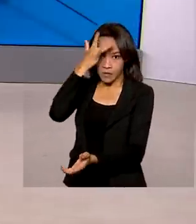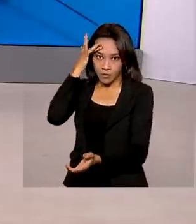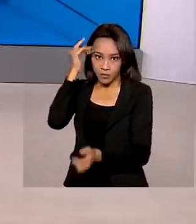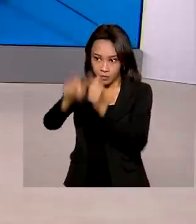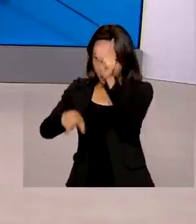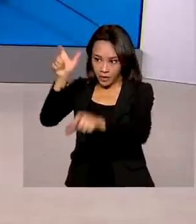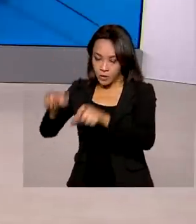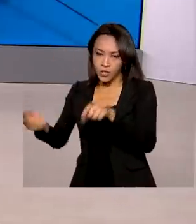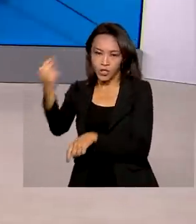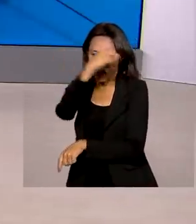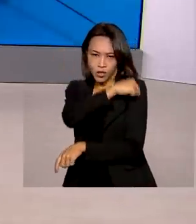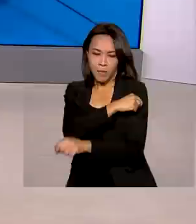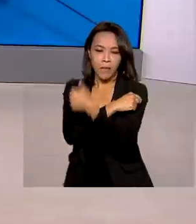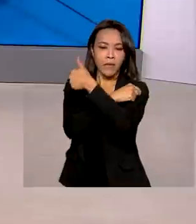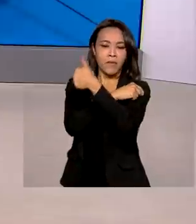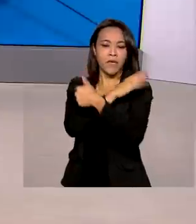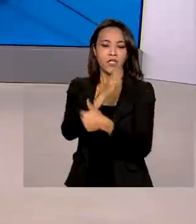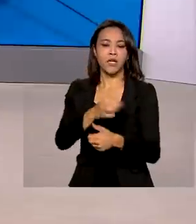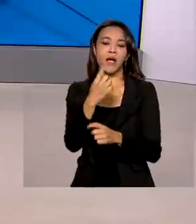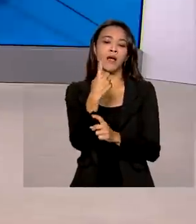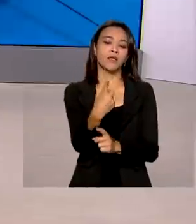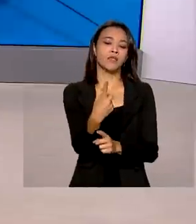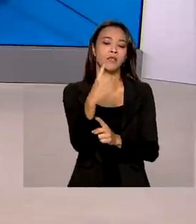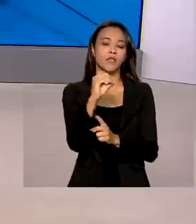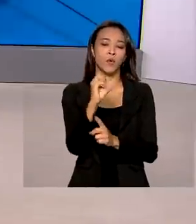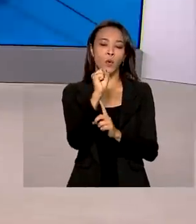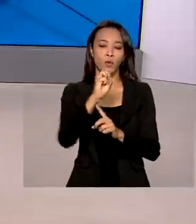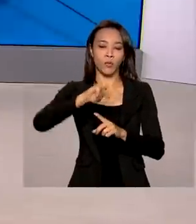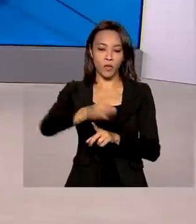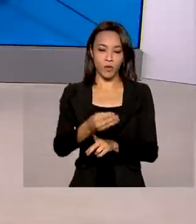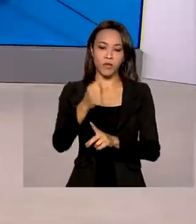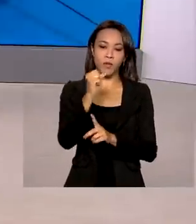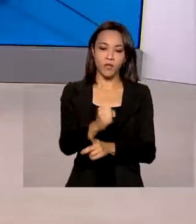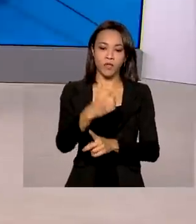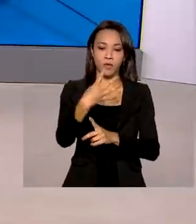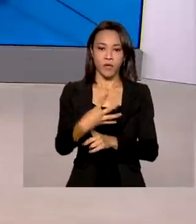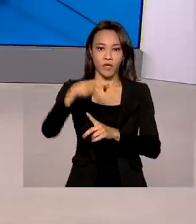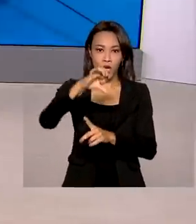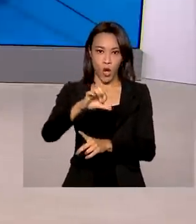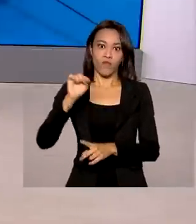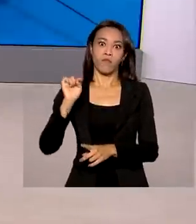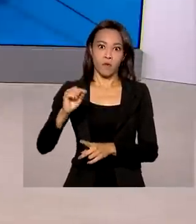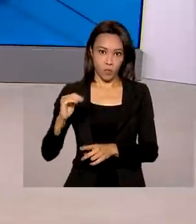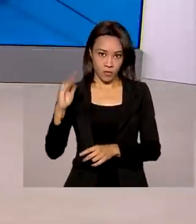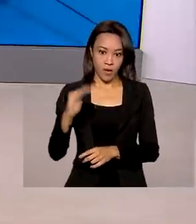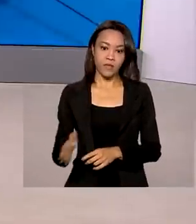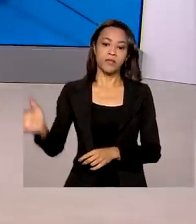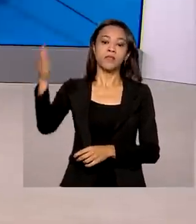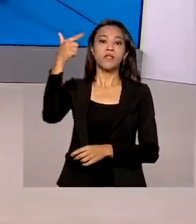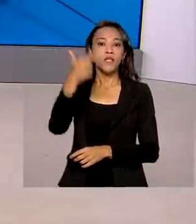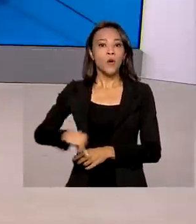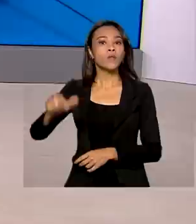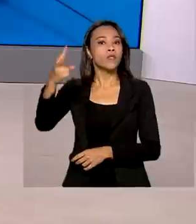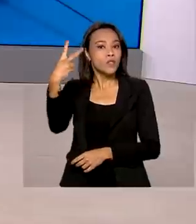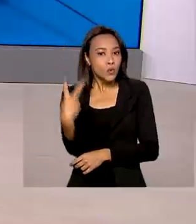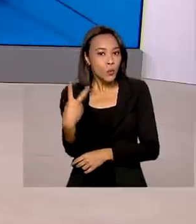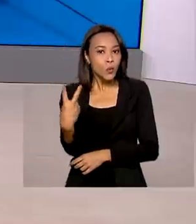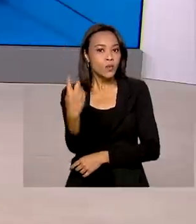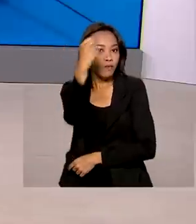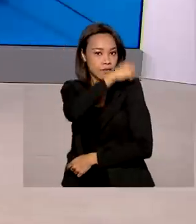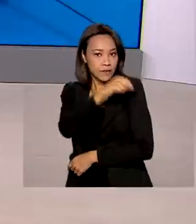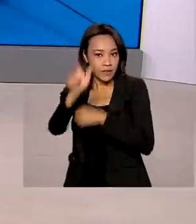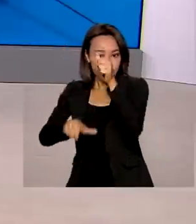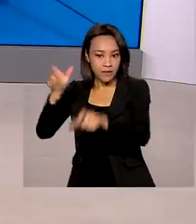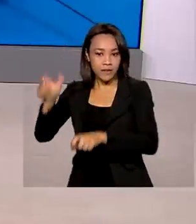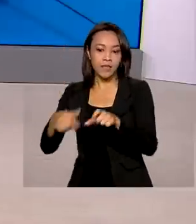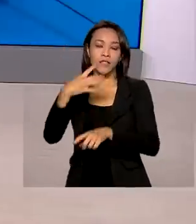ultrapassam 108.849.000. E o número de brasileiros que tomaram as duas doses da vacina, ou dose única,